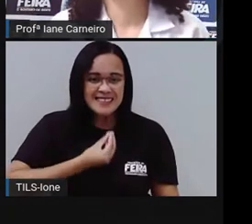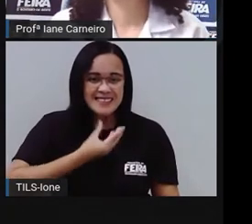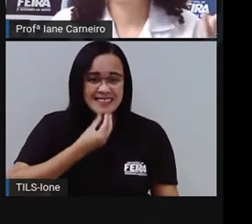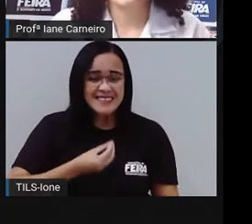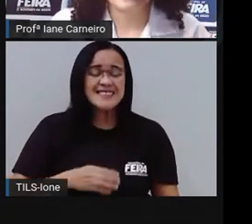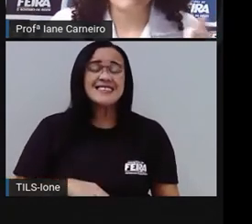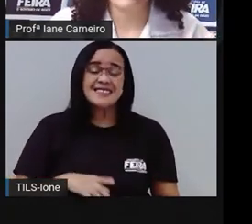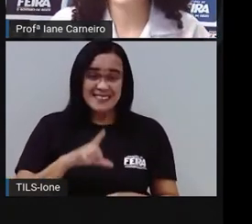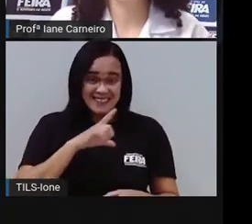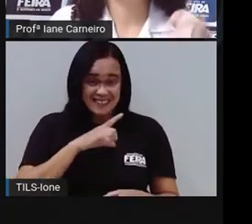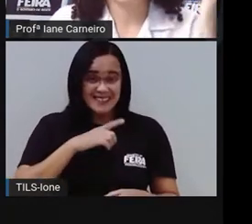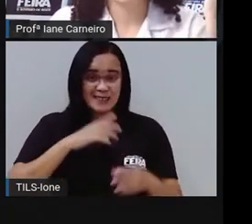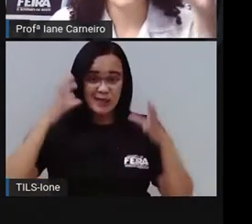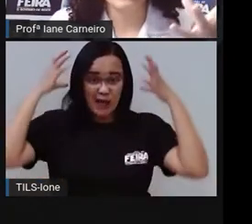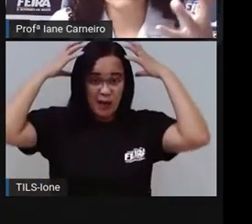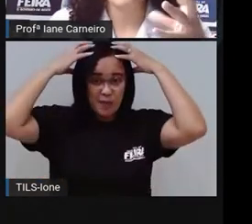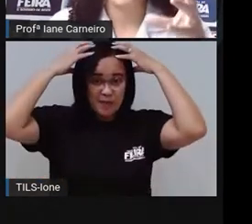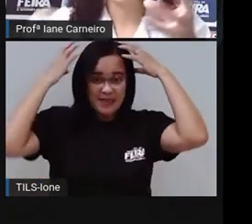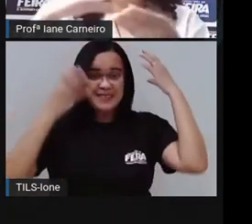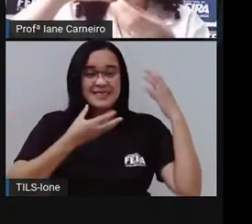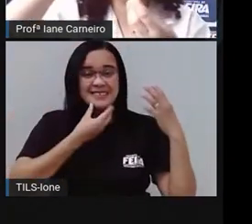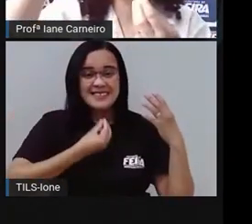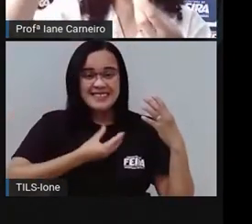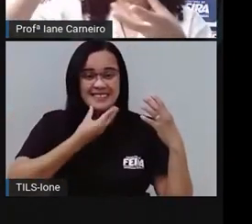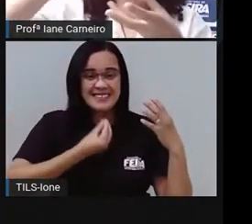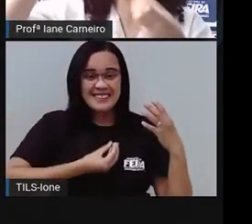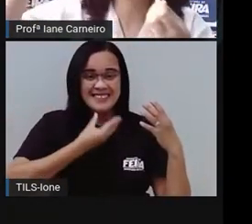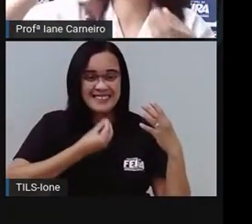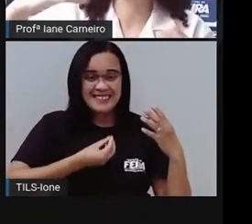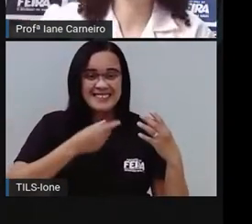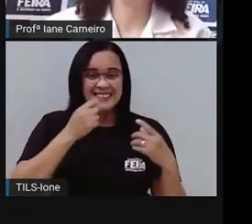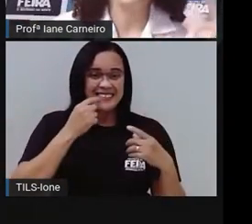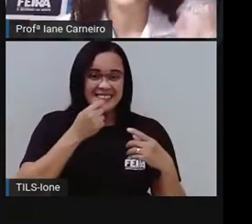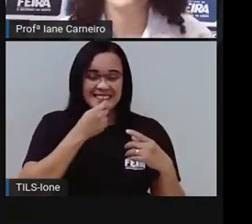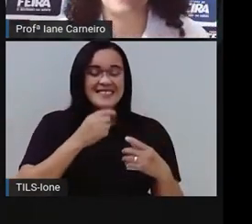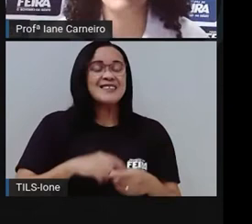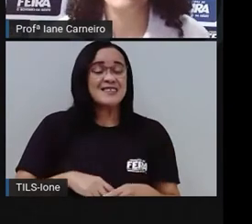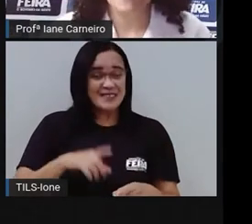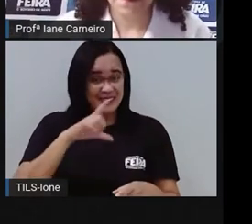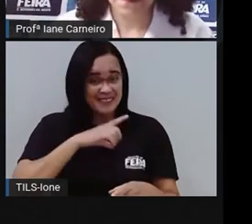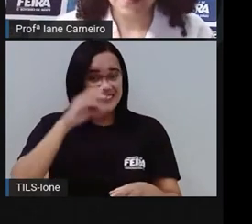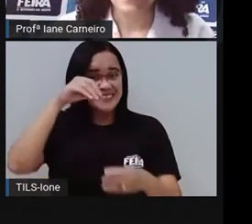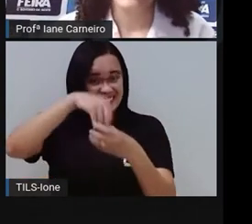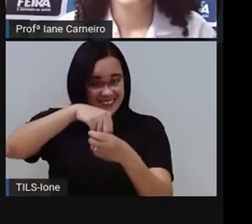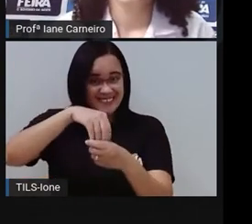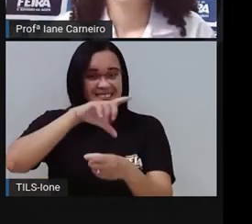né? Tem a cabeça de alho, tem o dente de alho e saem uns cabelinhos assim por cima, sabe?